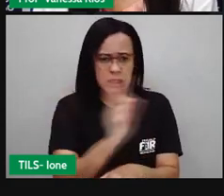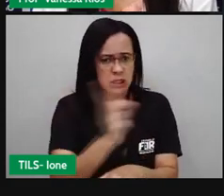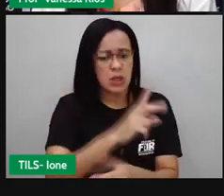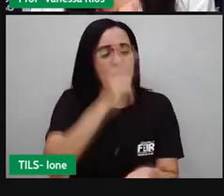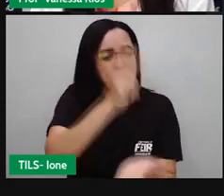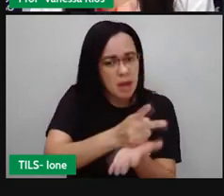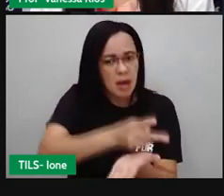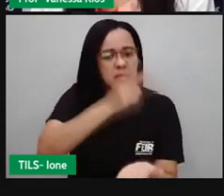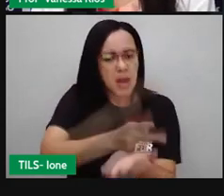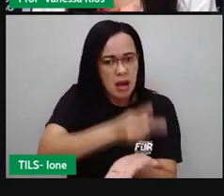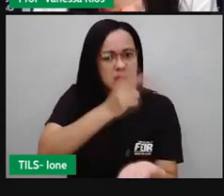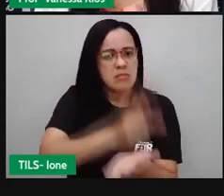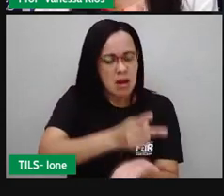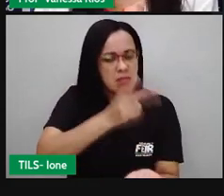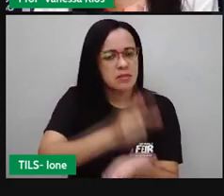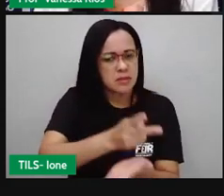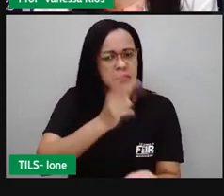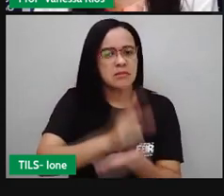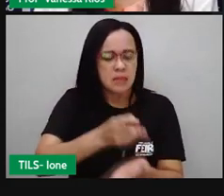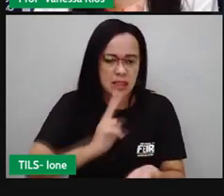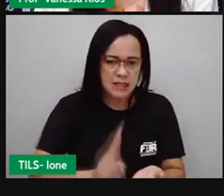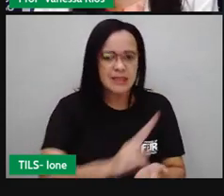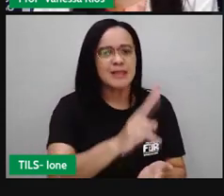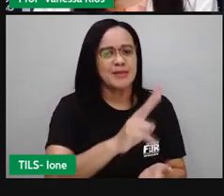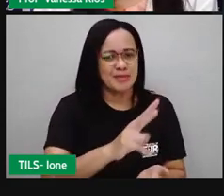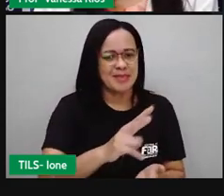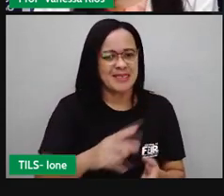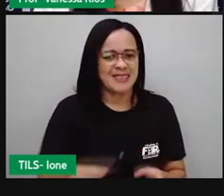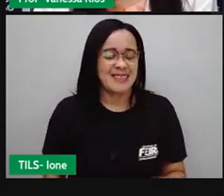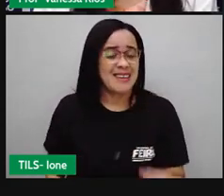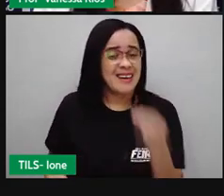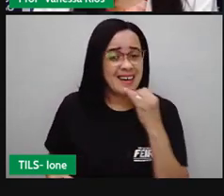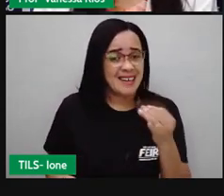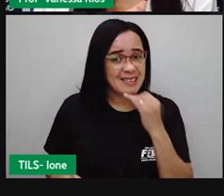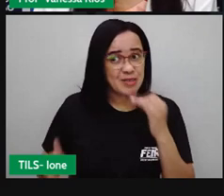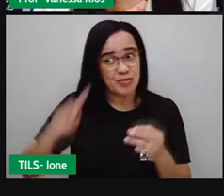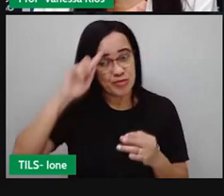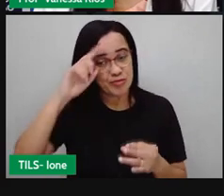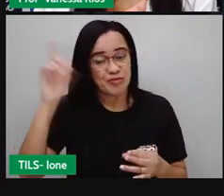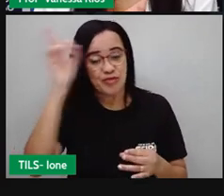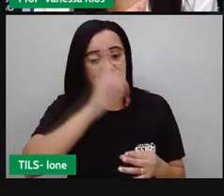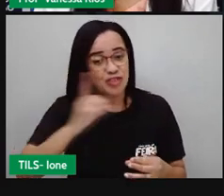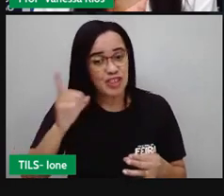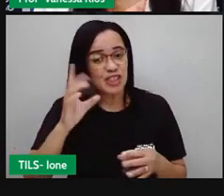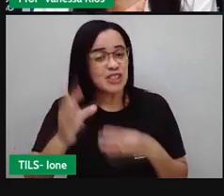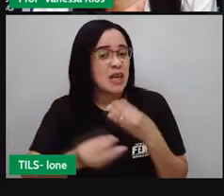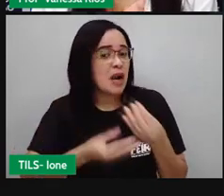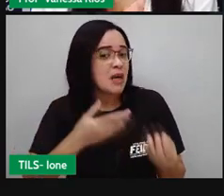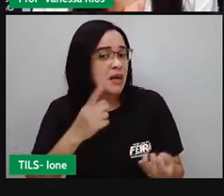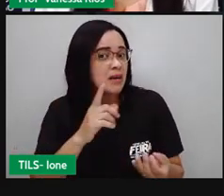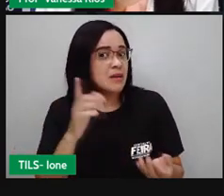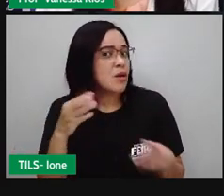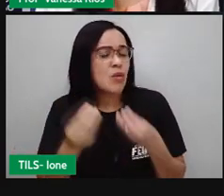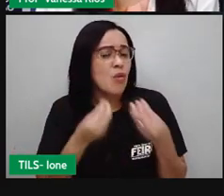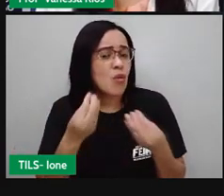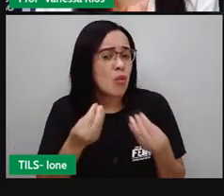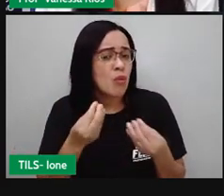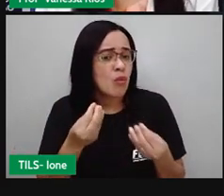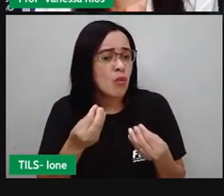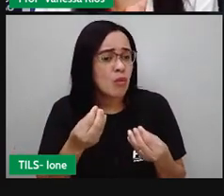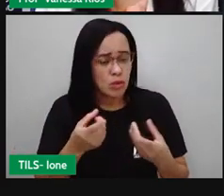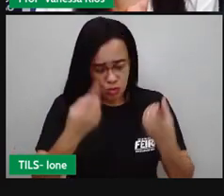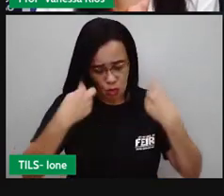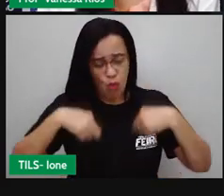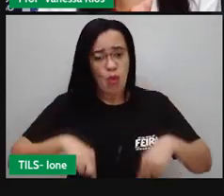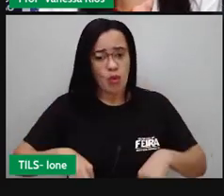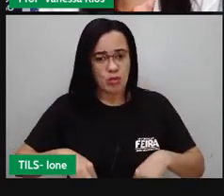E aí durante um dia passam por eles ali 180 litros do fluido, do plasma, né? De forma, não que a gente